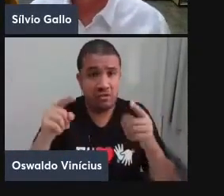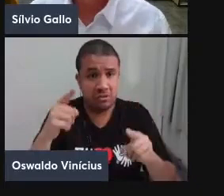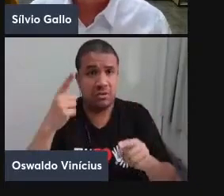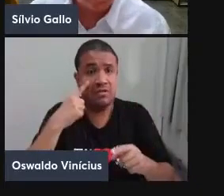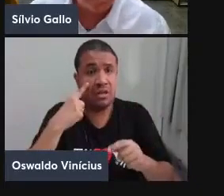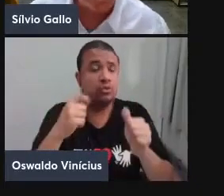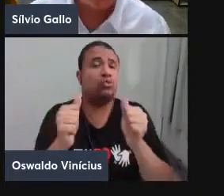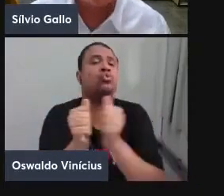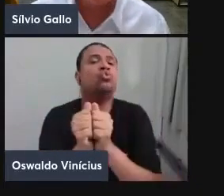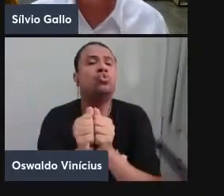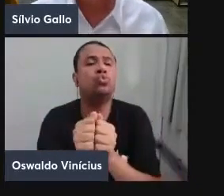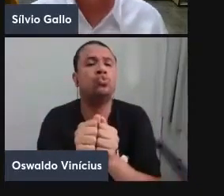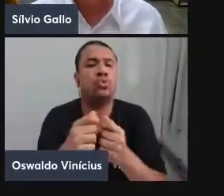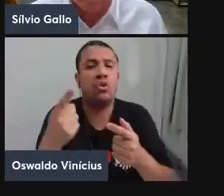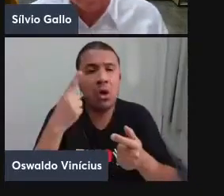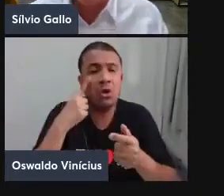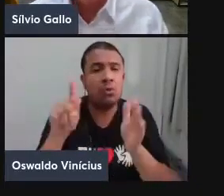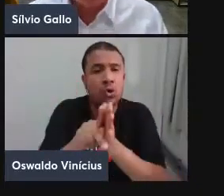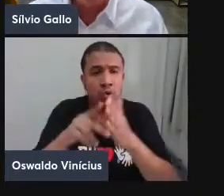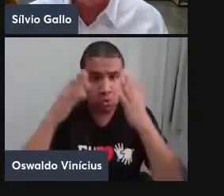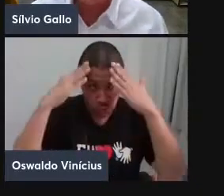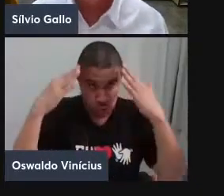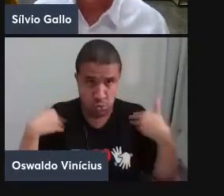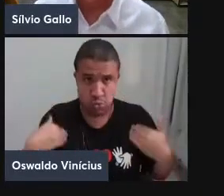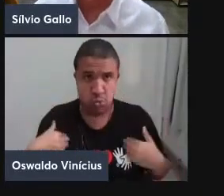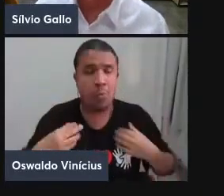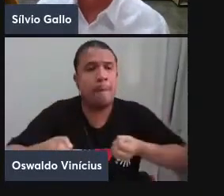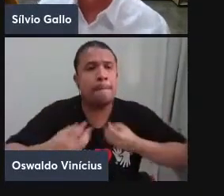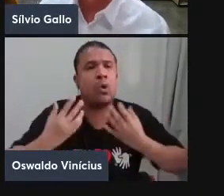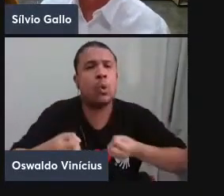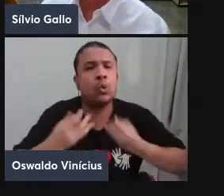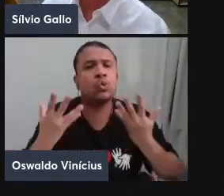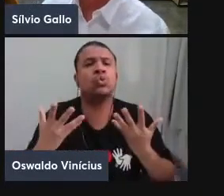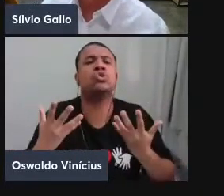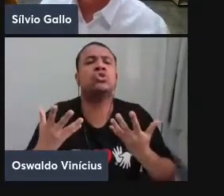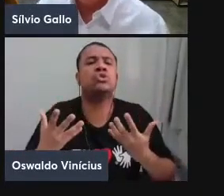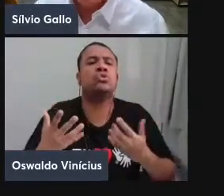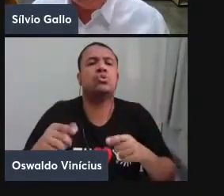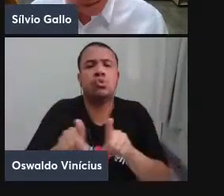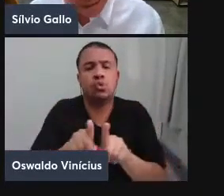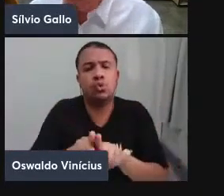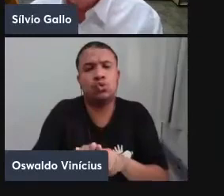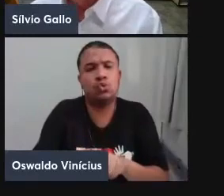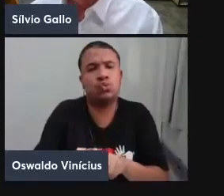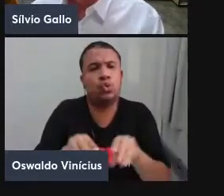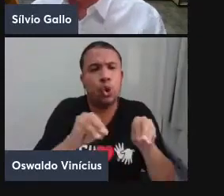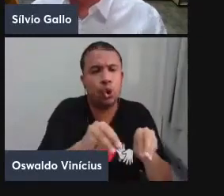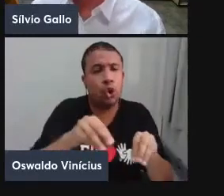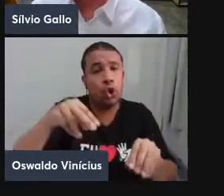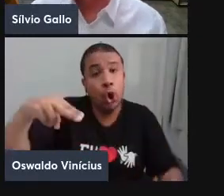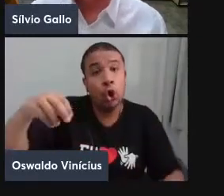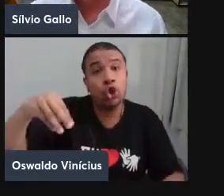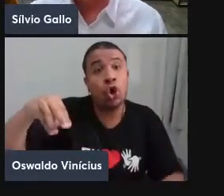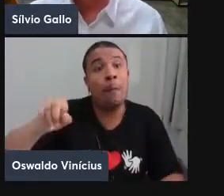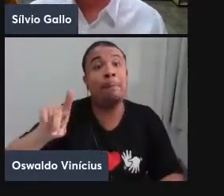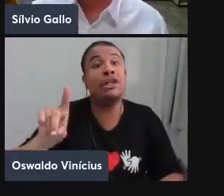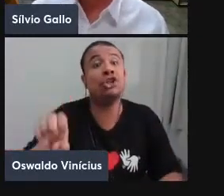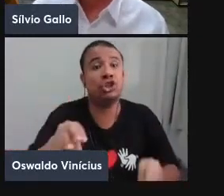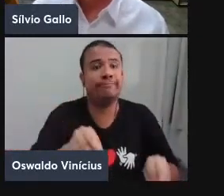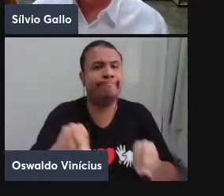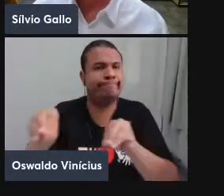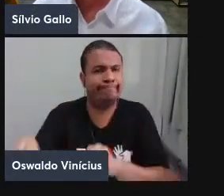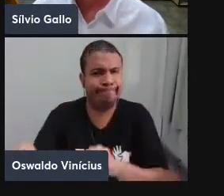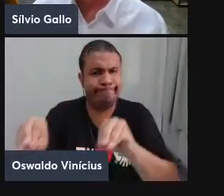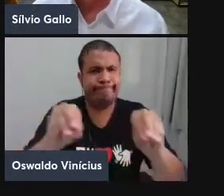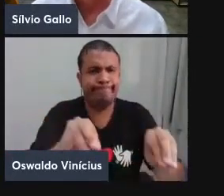juntos com seus próprios jeitos de corpo, produzindo outros nomadismos. E o outro trecho da canção,